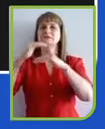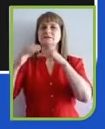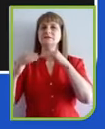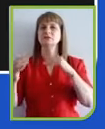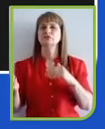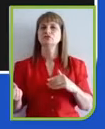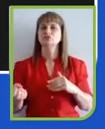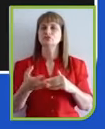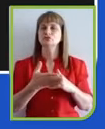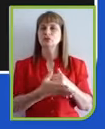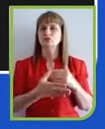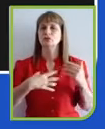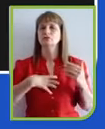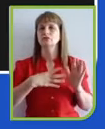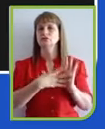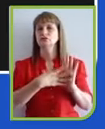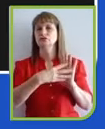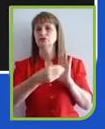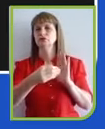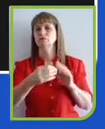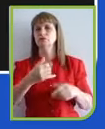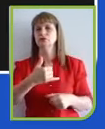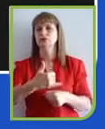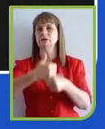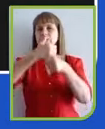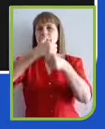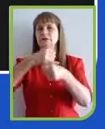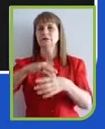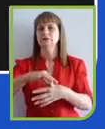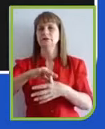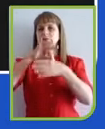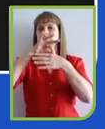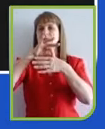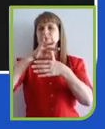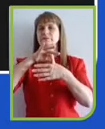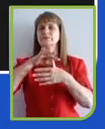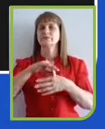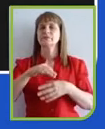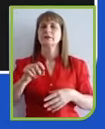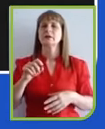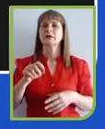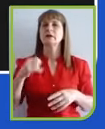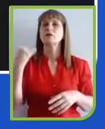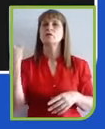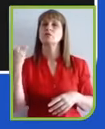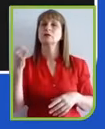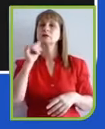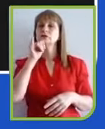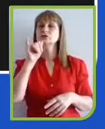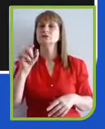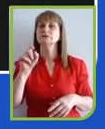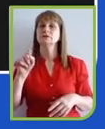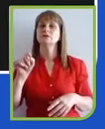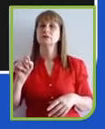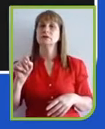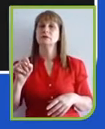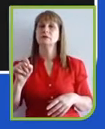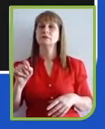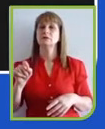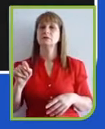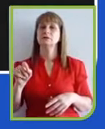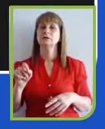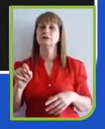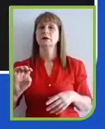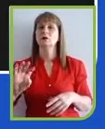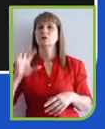liderança. É importante sempre dizer que o que está acontecendo agora com sustentabilidade não é uma novidade,